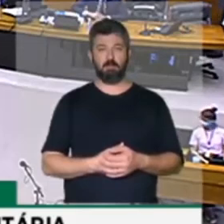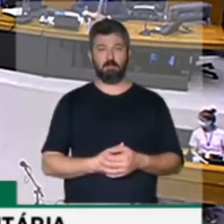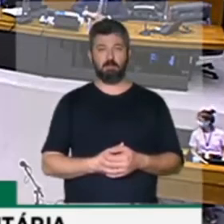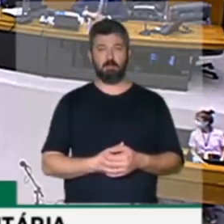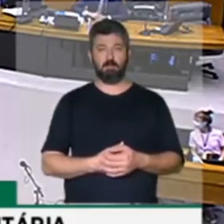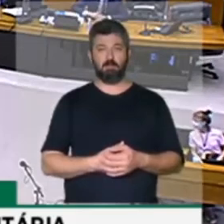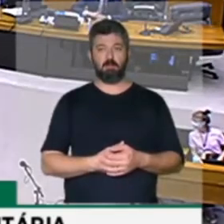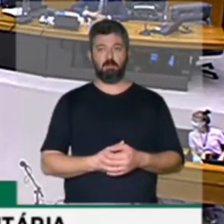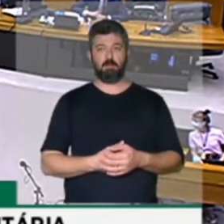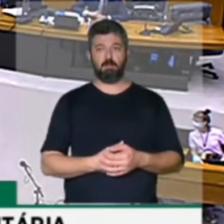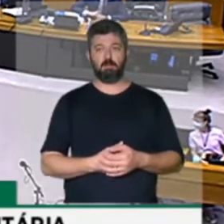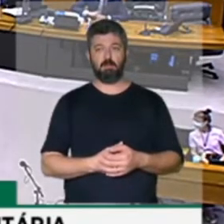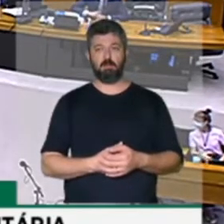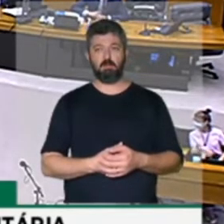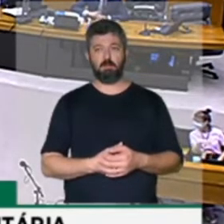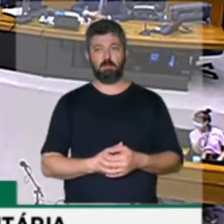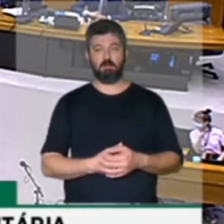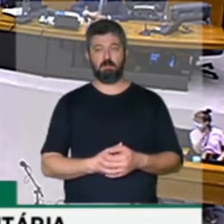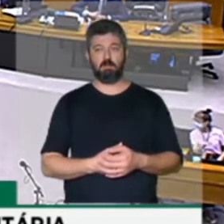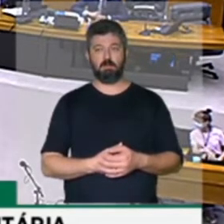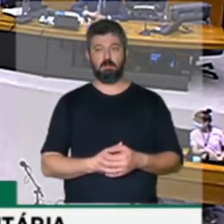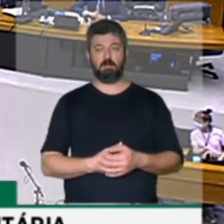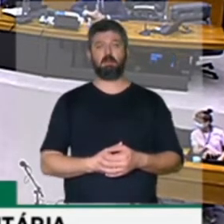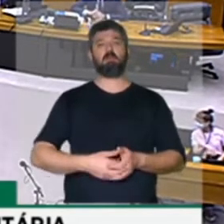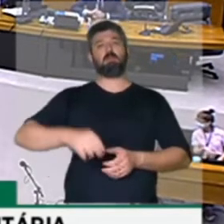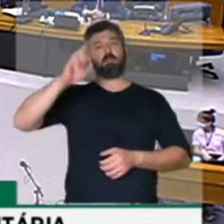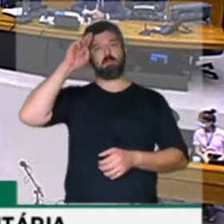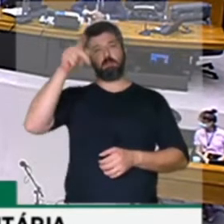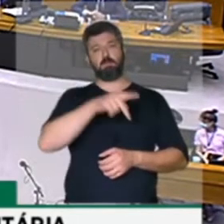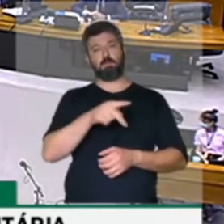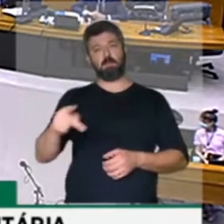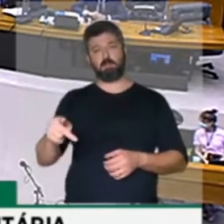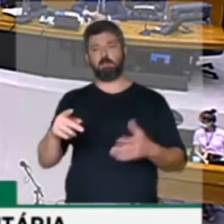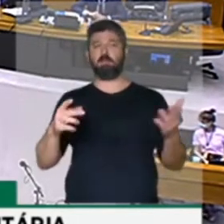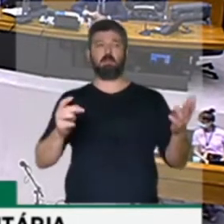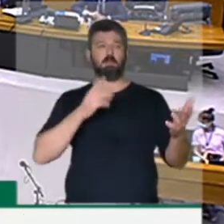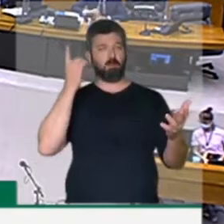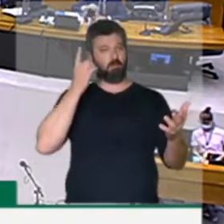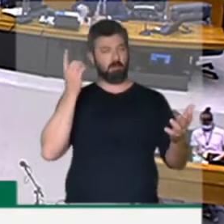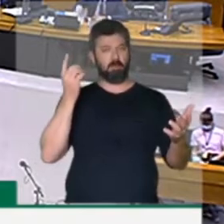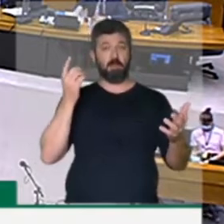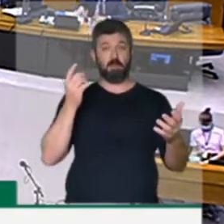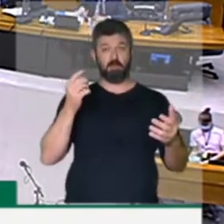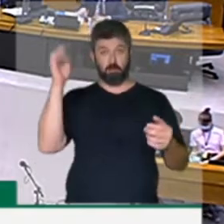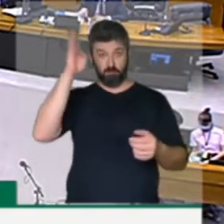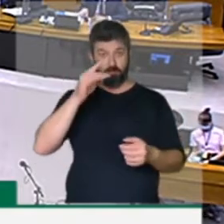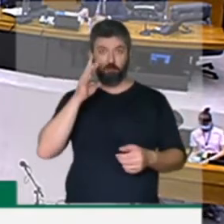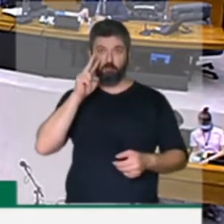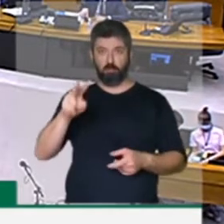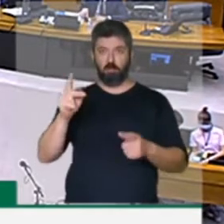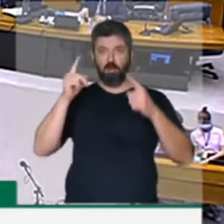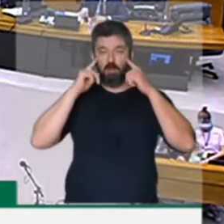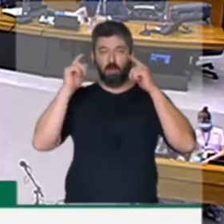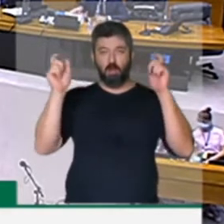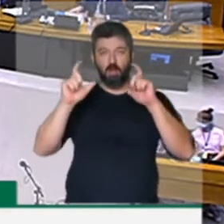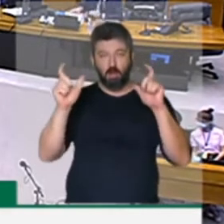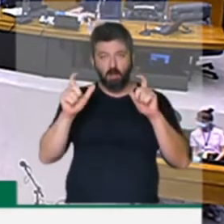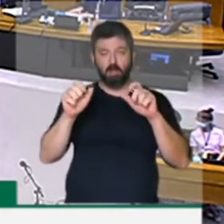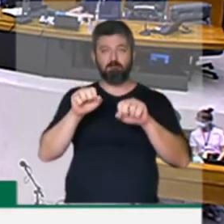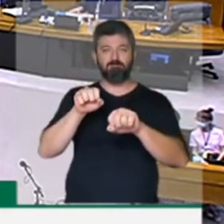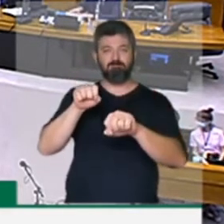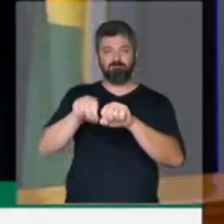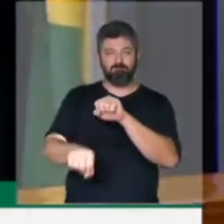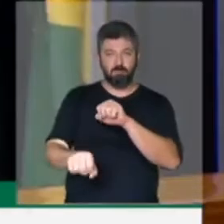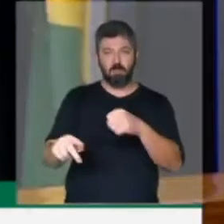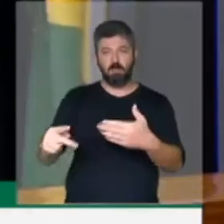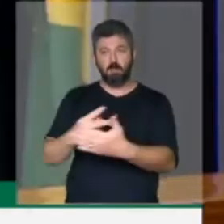Senhor presidente, senhores deputados, o Brasil assistiu perplexo recentemente o assassinato